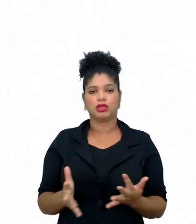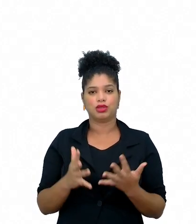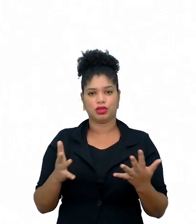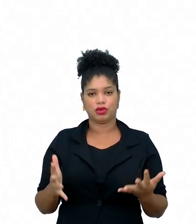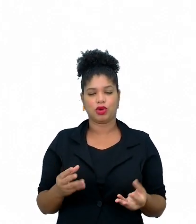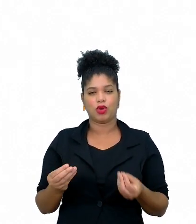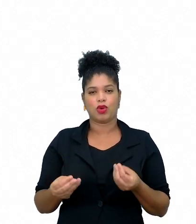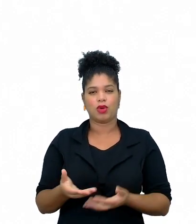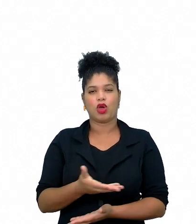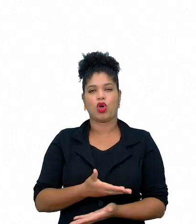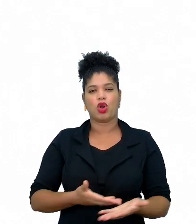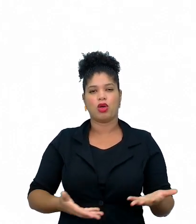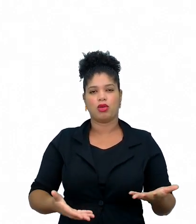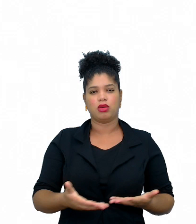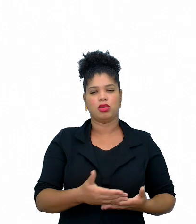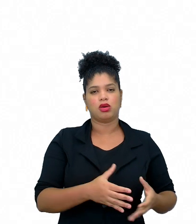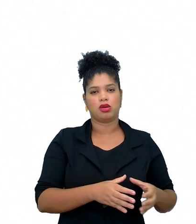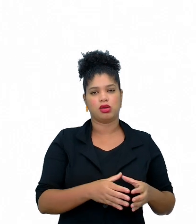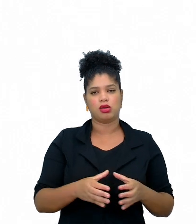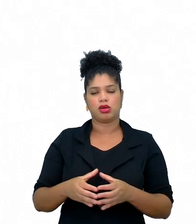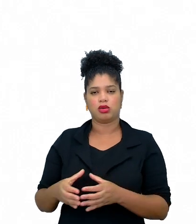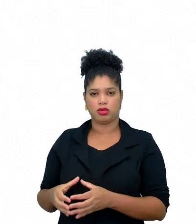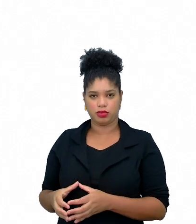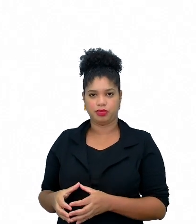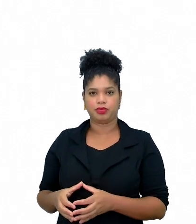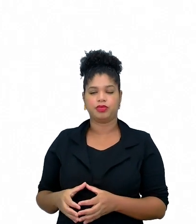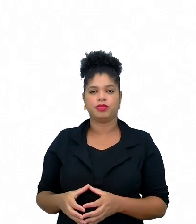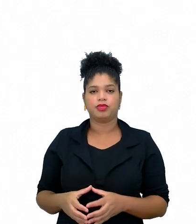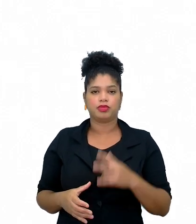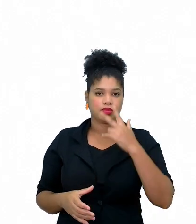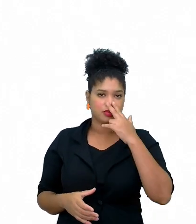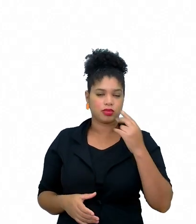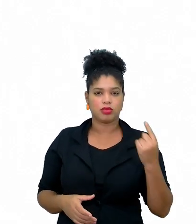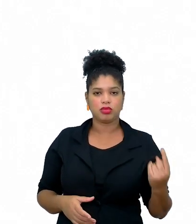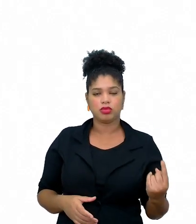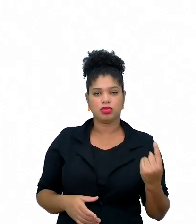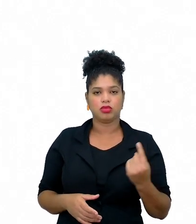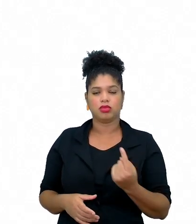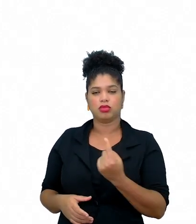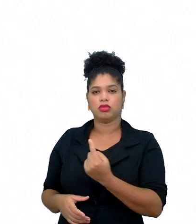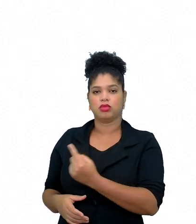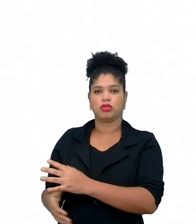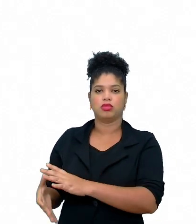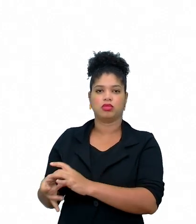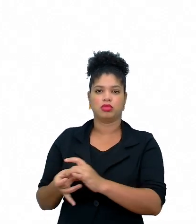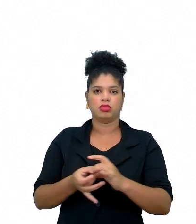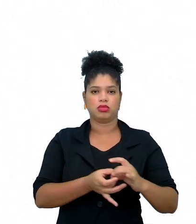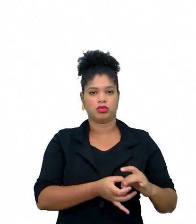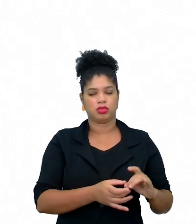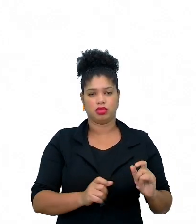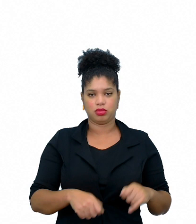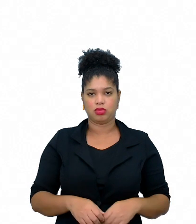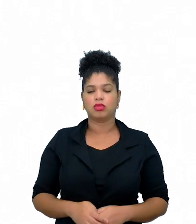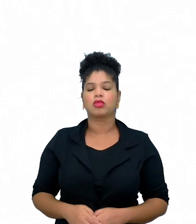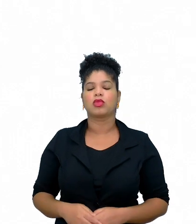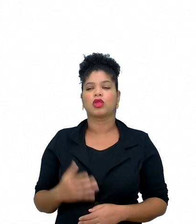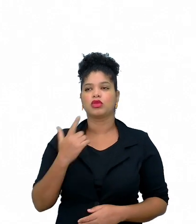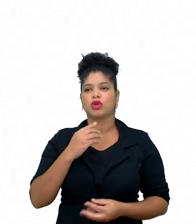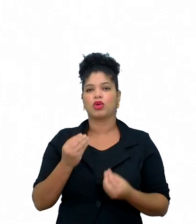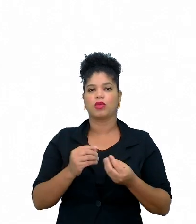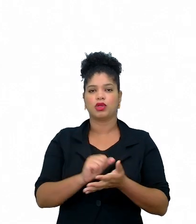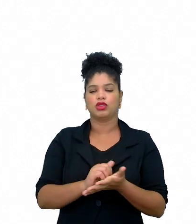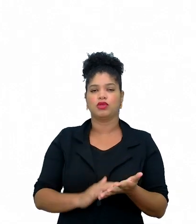colaborativo entre os grupos. Então, como se uma desse sequência a outra? E é possível haver atividades